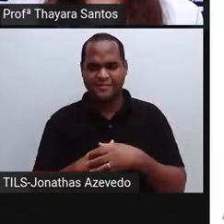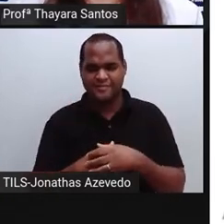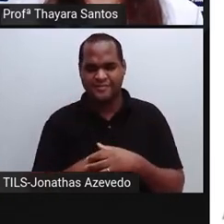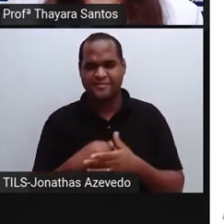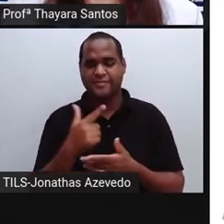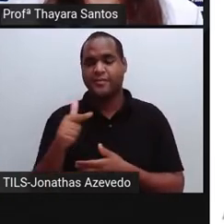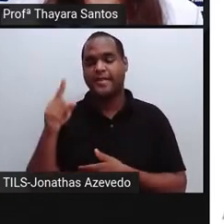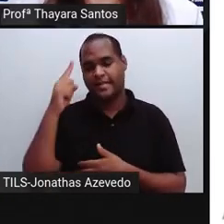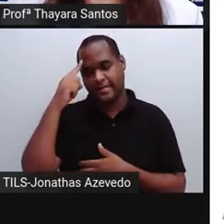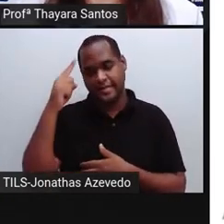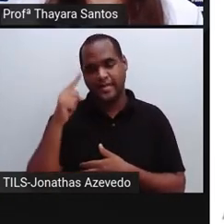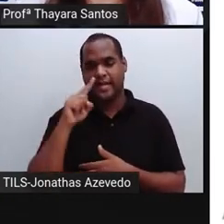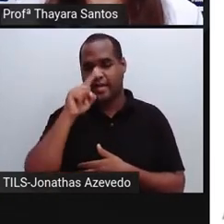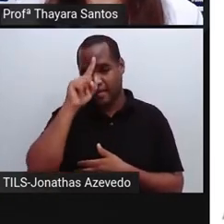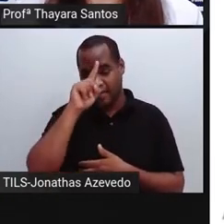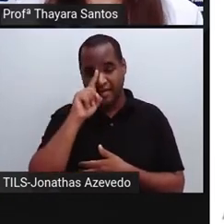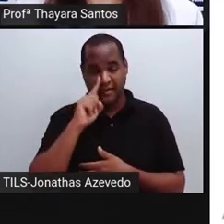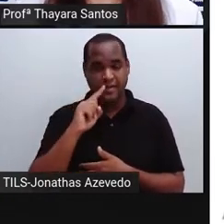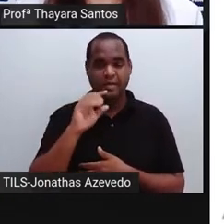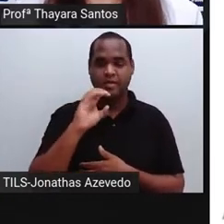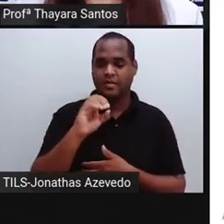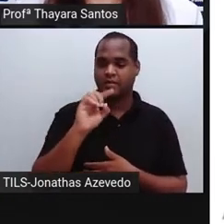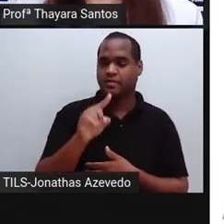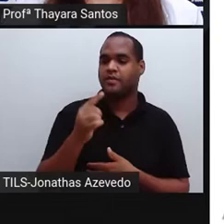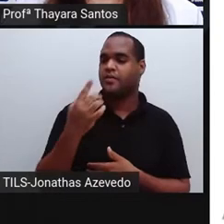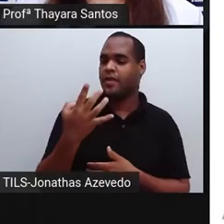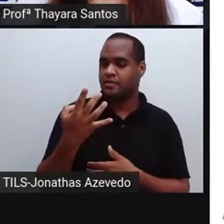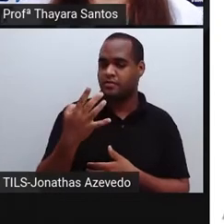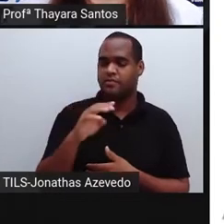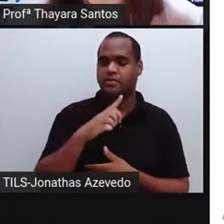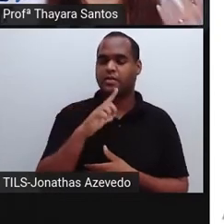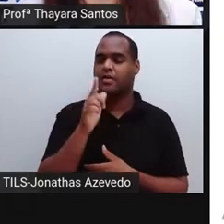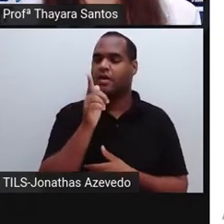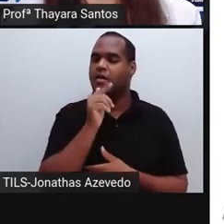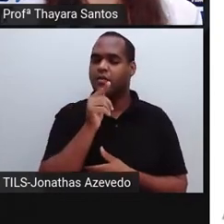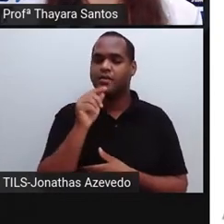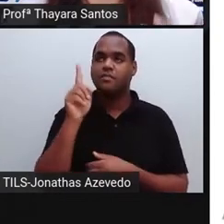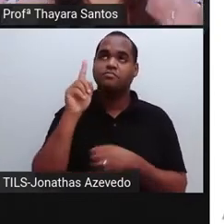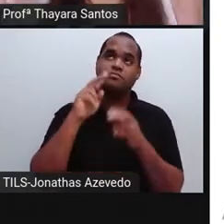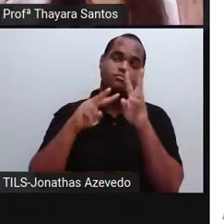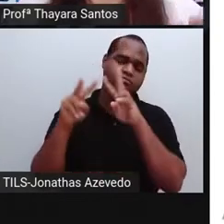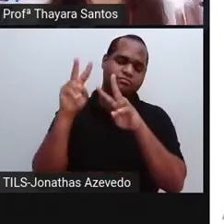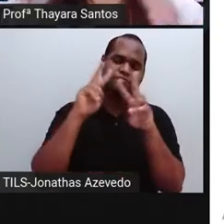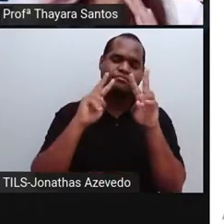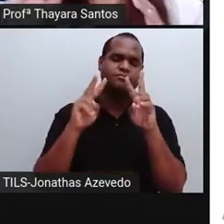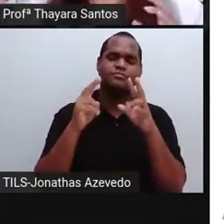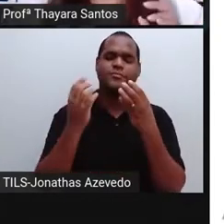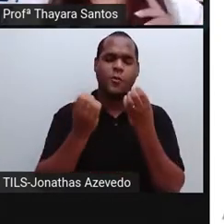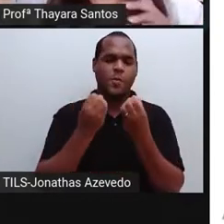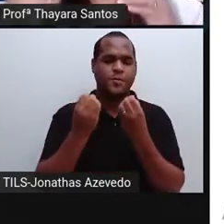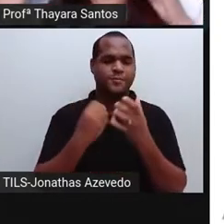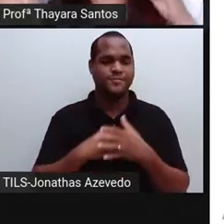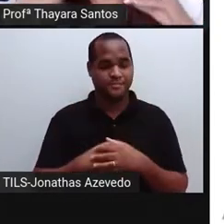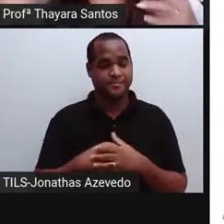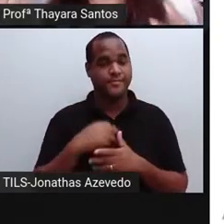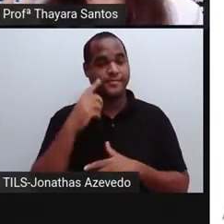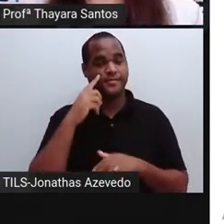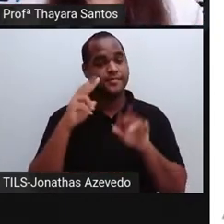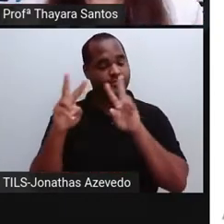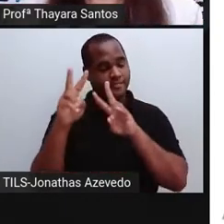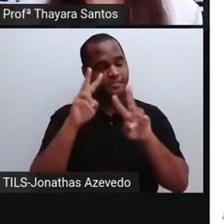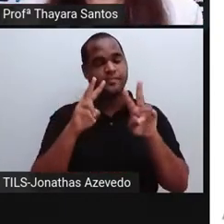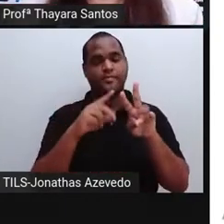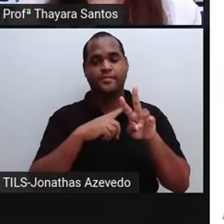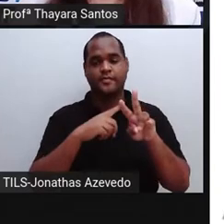está em amarelo, esse 0,04, é a água que a gente tem na atmosfera. Como assim? Aqui na atmosfera a gente